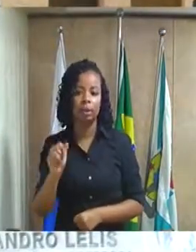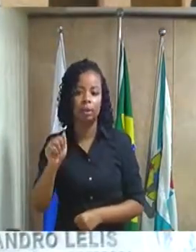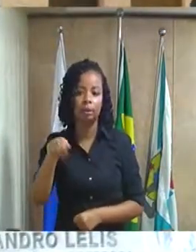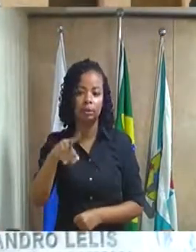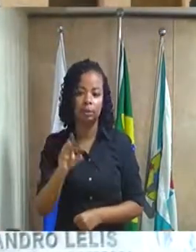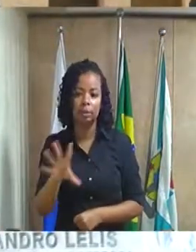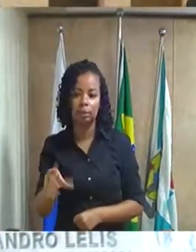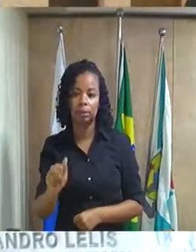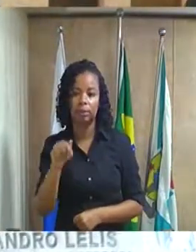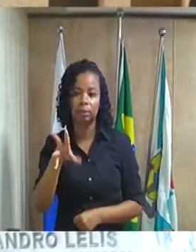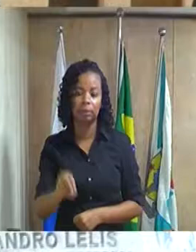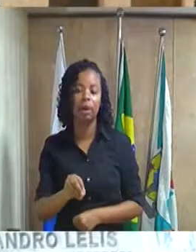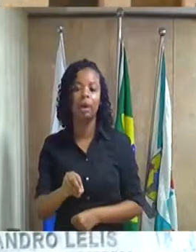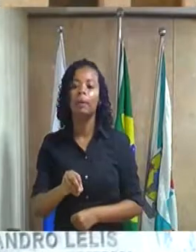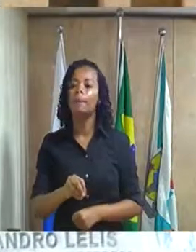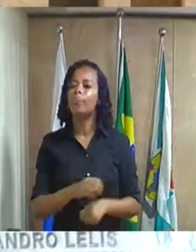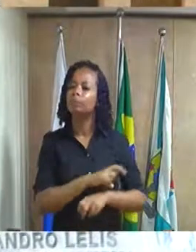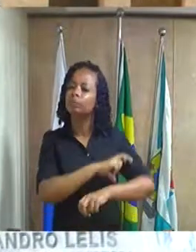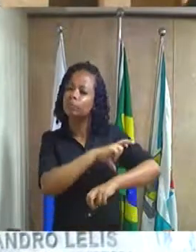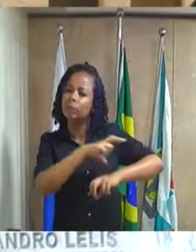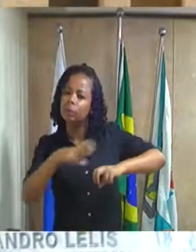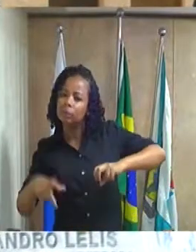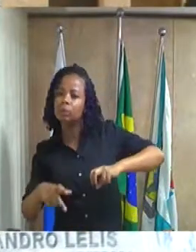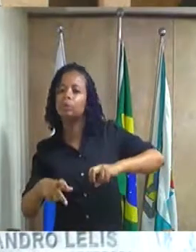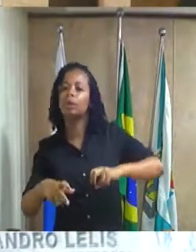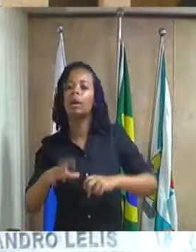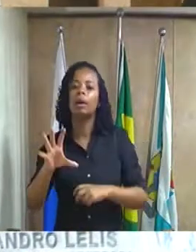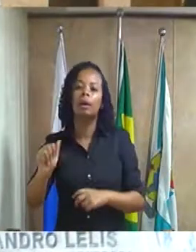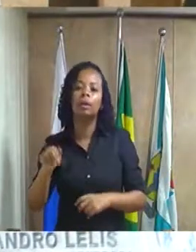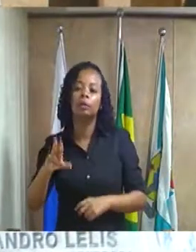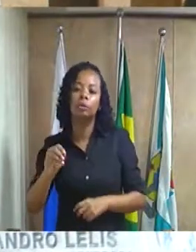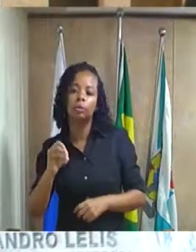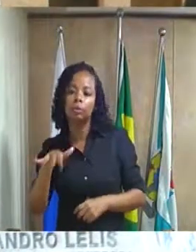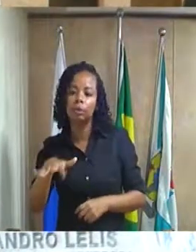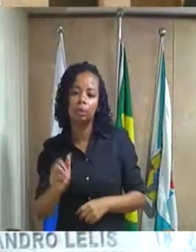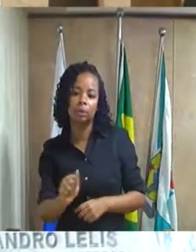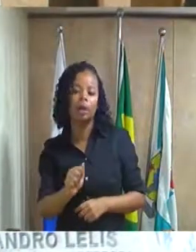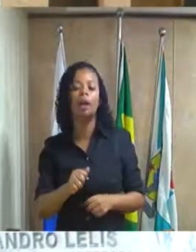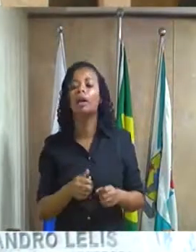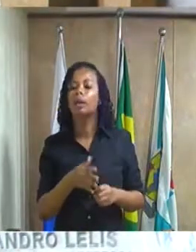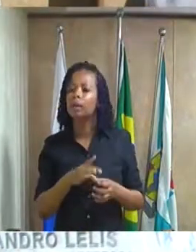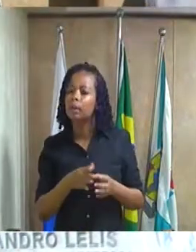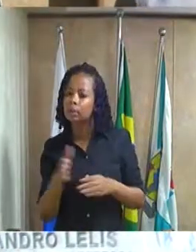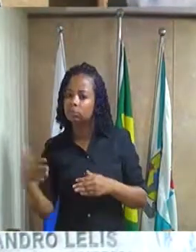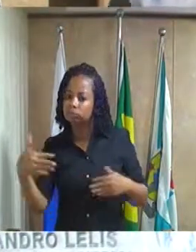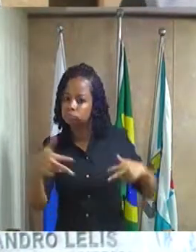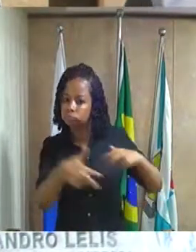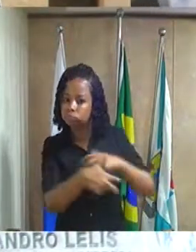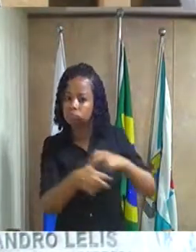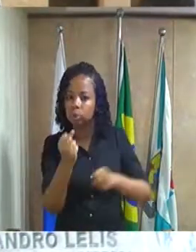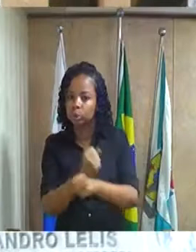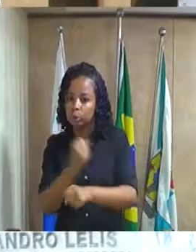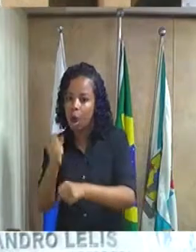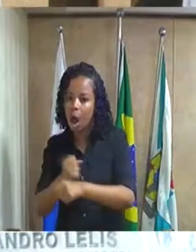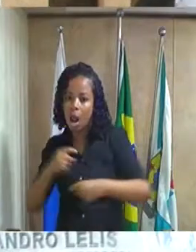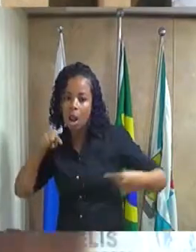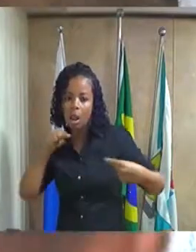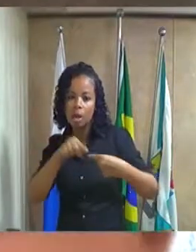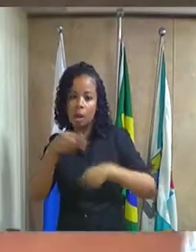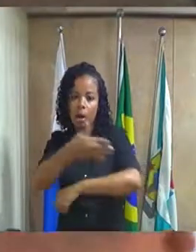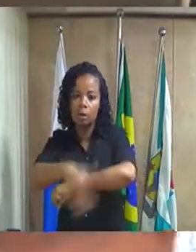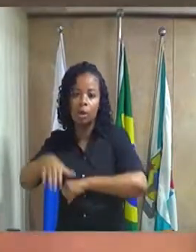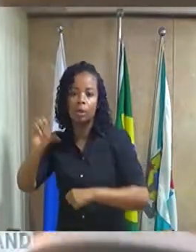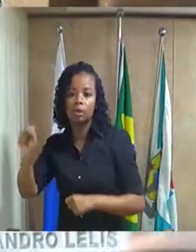denominando viaduto Carolina Pereira de Oliveira a via de acesso em construção que liga a rua Severino